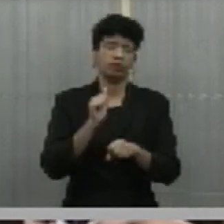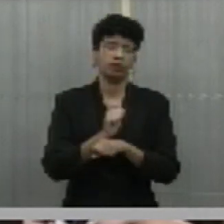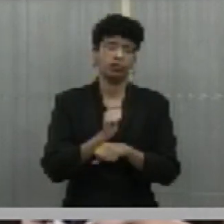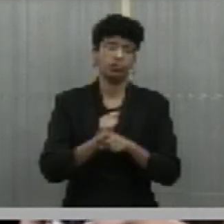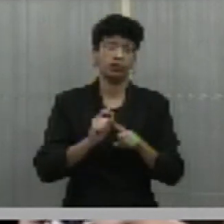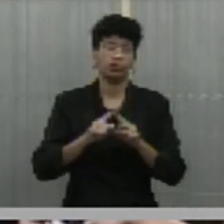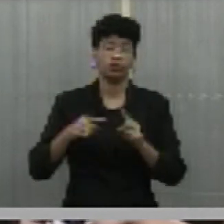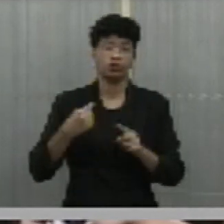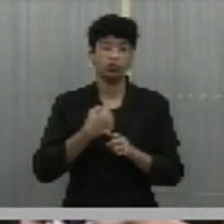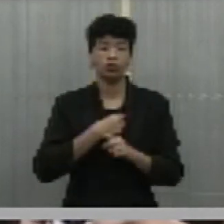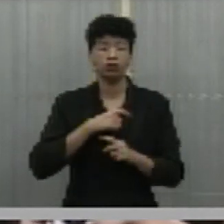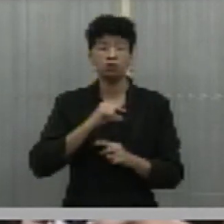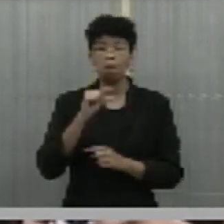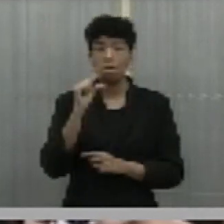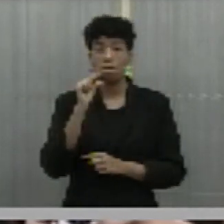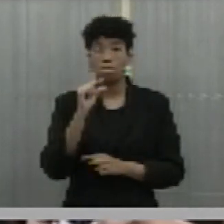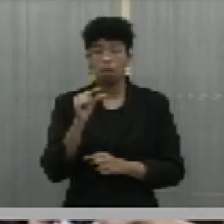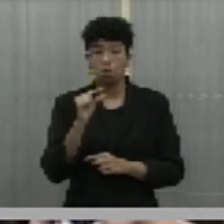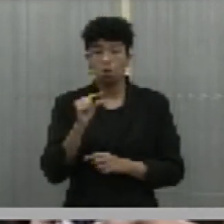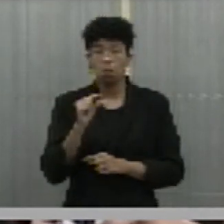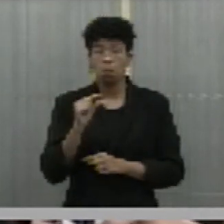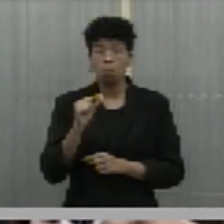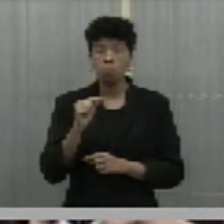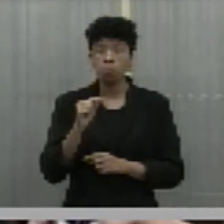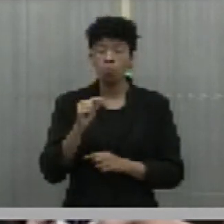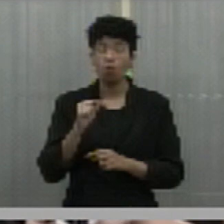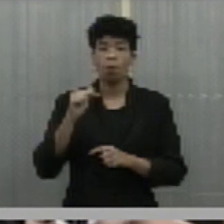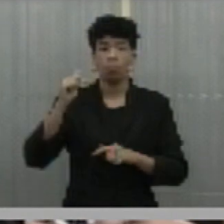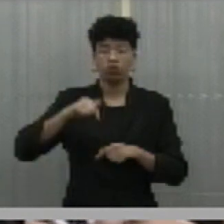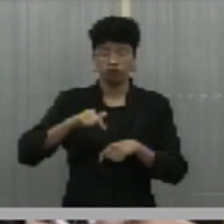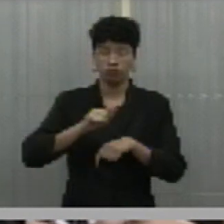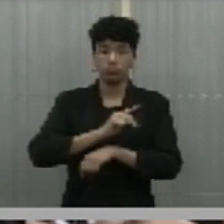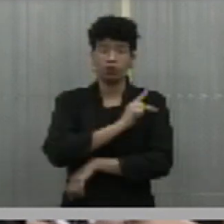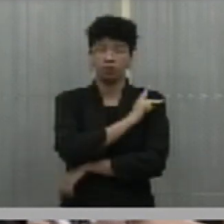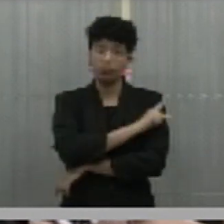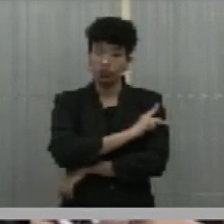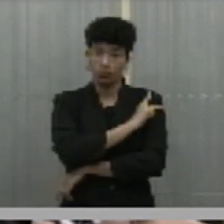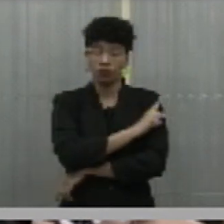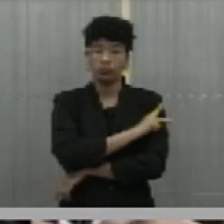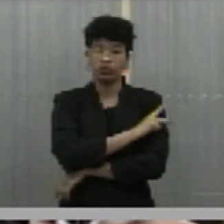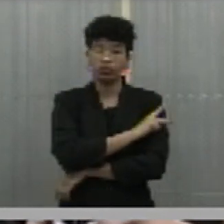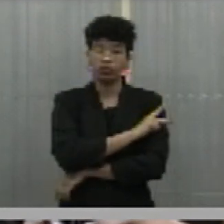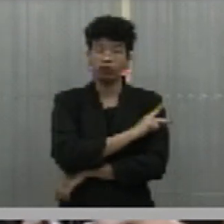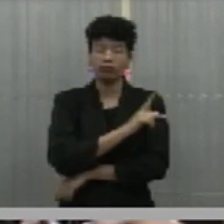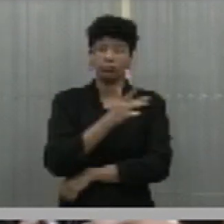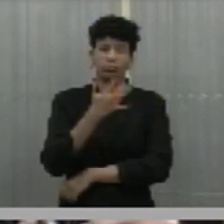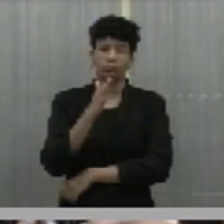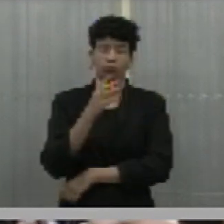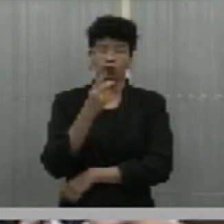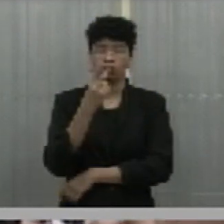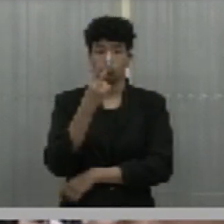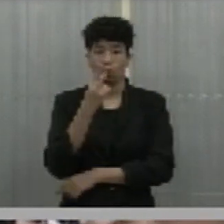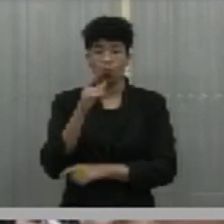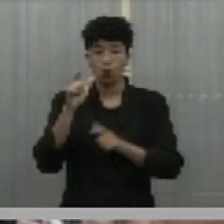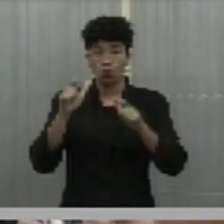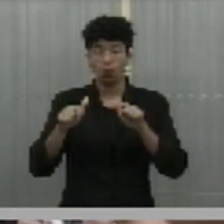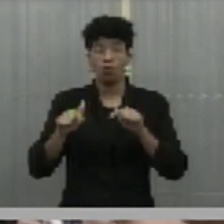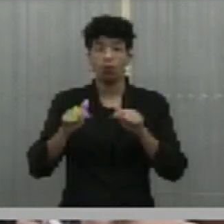Mas nós temos poucos serviços no Piauí, salvingando apenas dois serviços